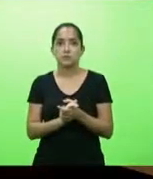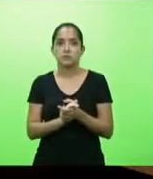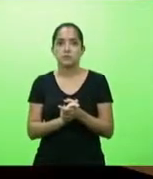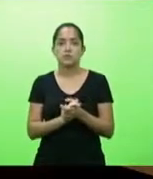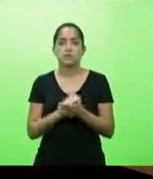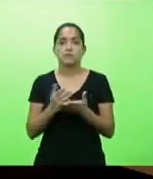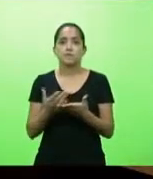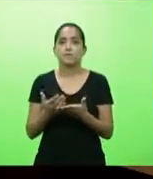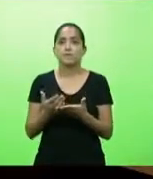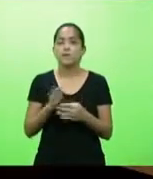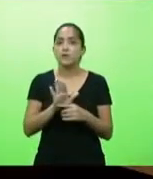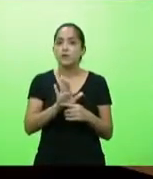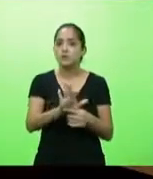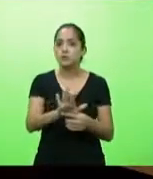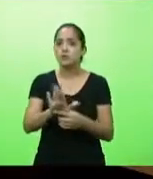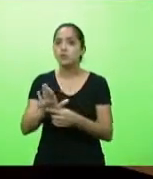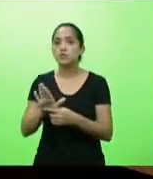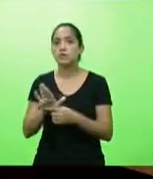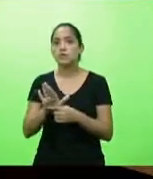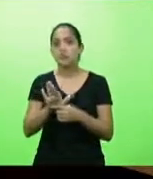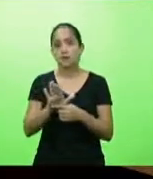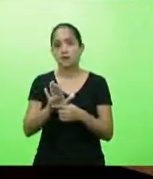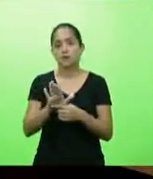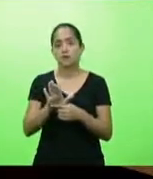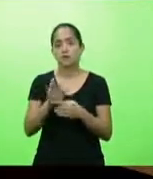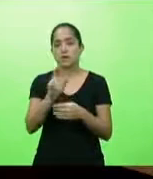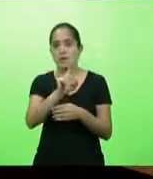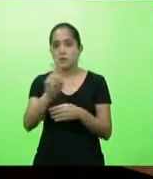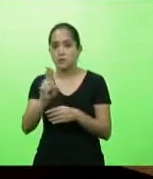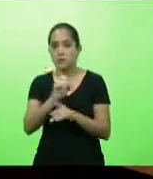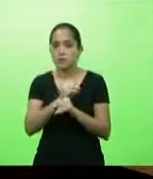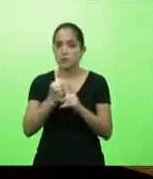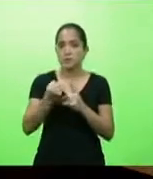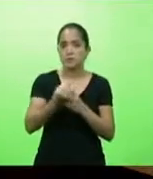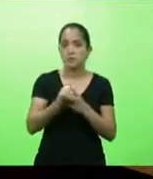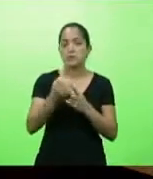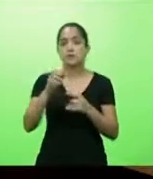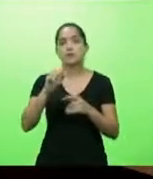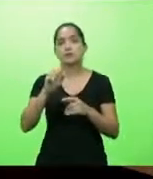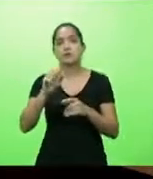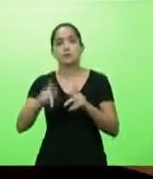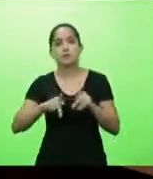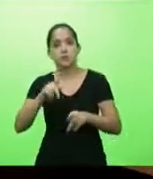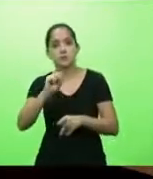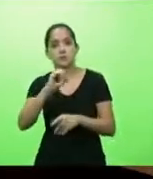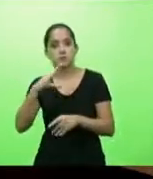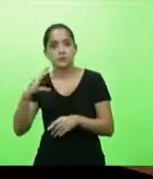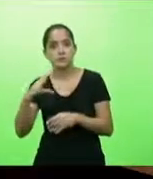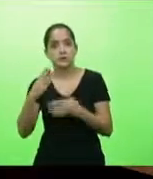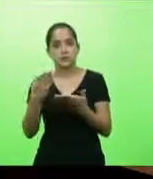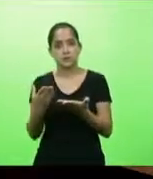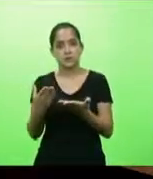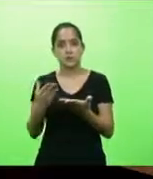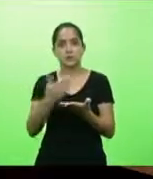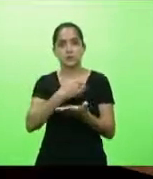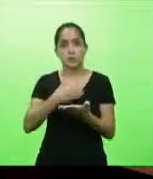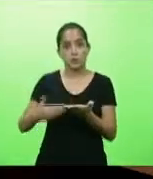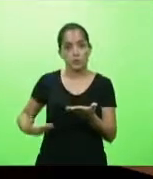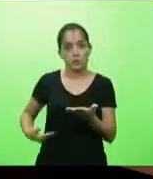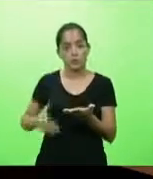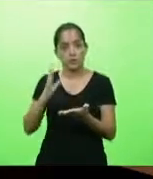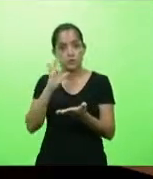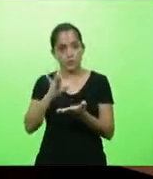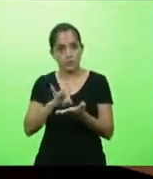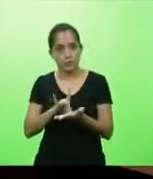efeitos, como uma forma de, nome da sociedade catarinense, o governo do Estado reconhece, através